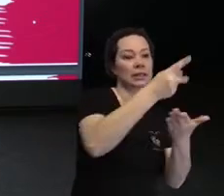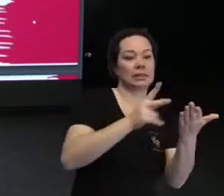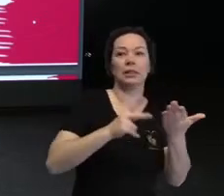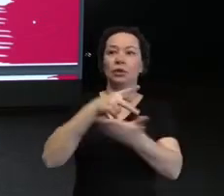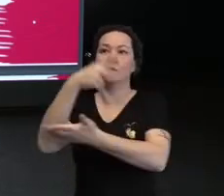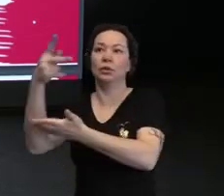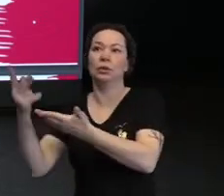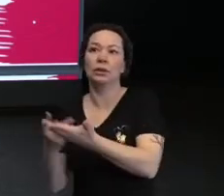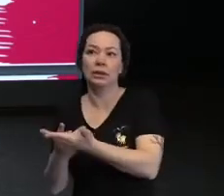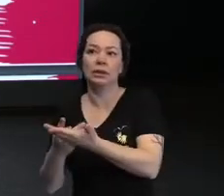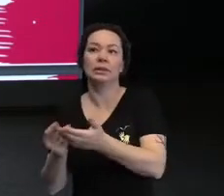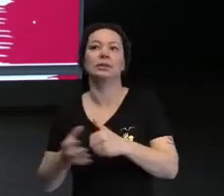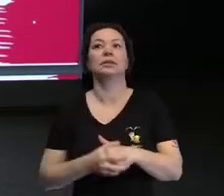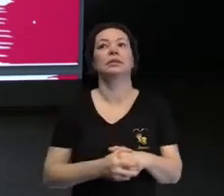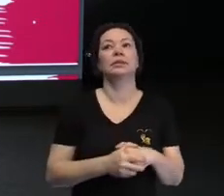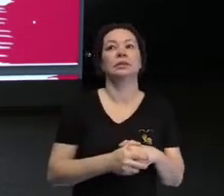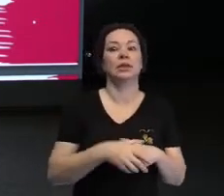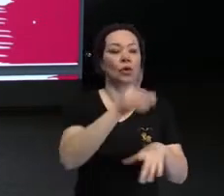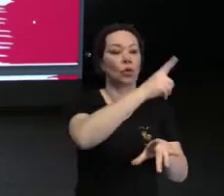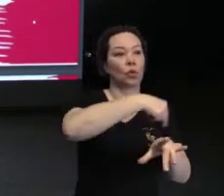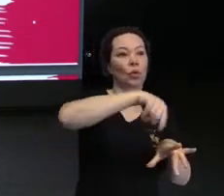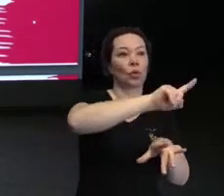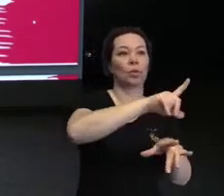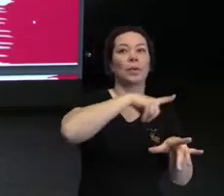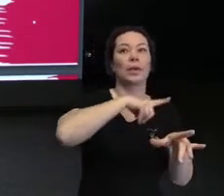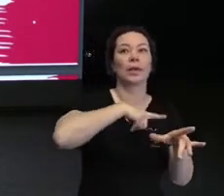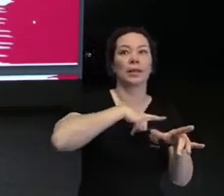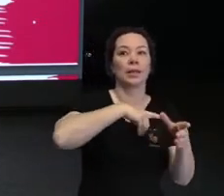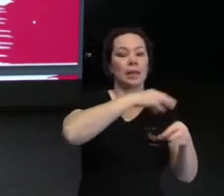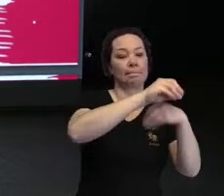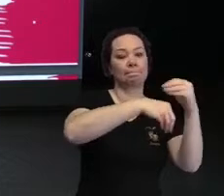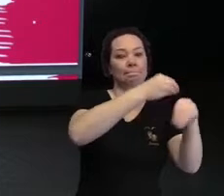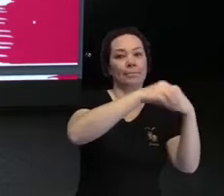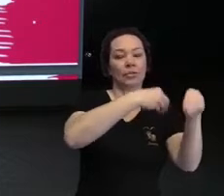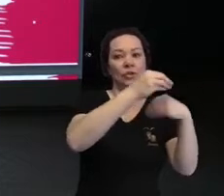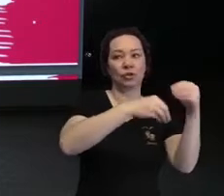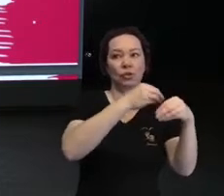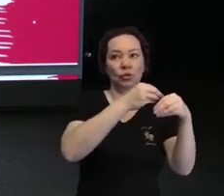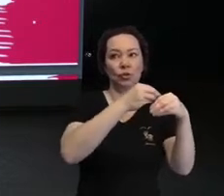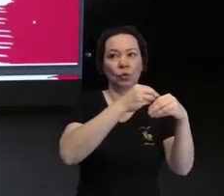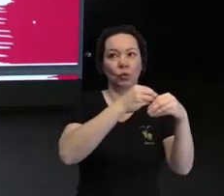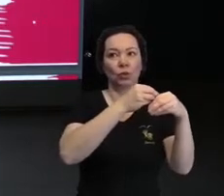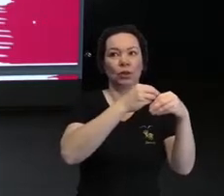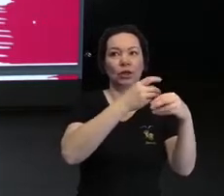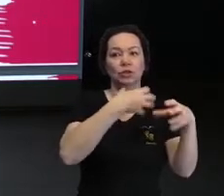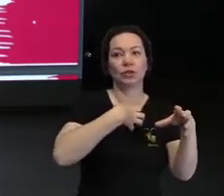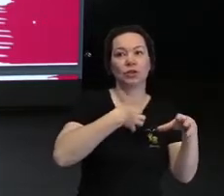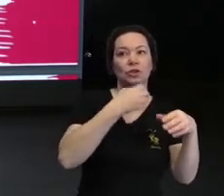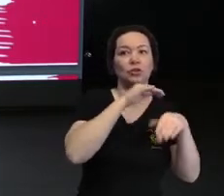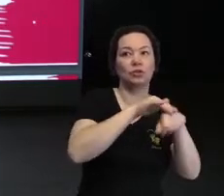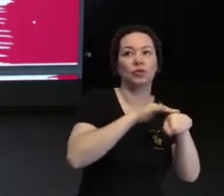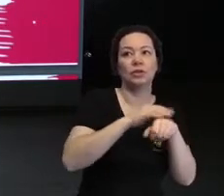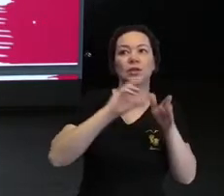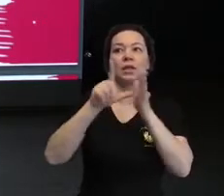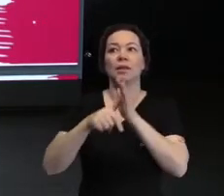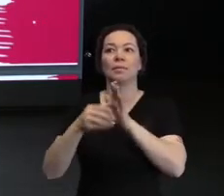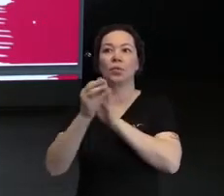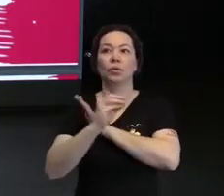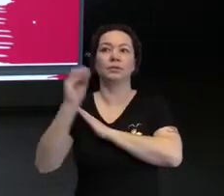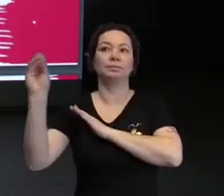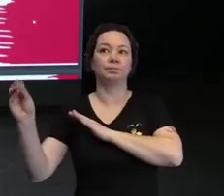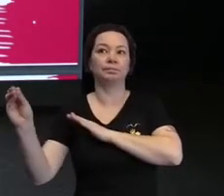uma no lado esquerdo e outra no lado direito. Uma que tem uma mistura aqui de formas de se conversar. E depois, no meu lado